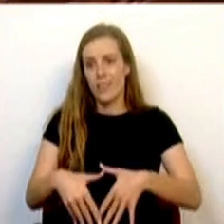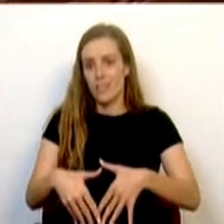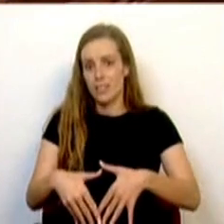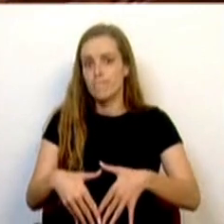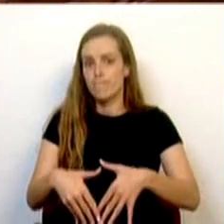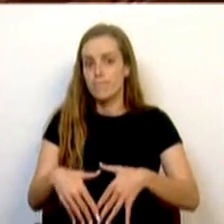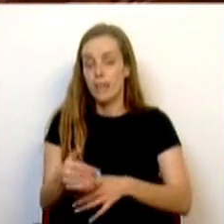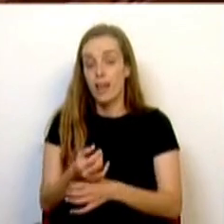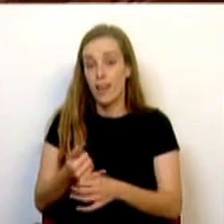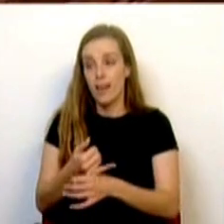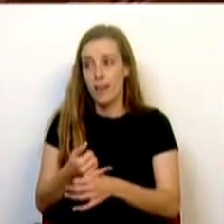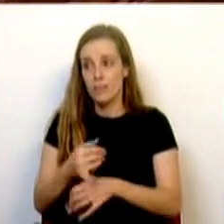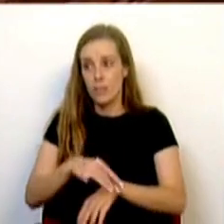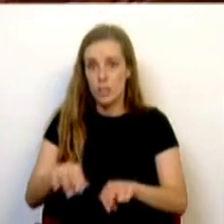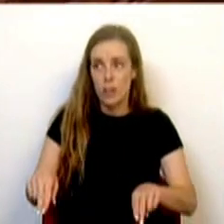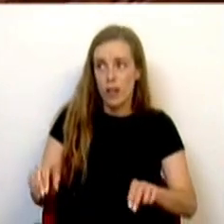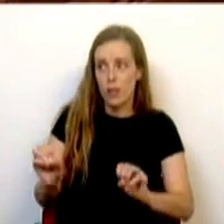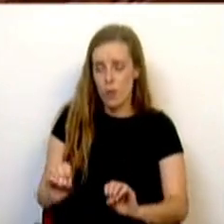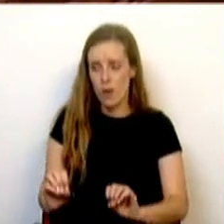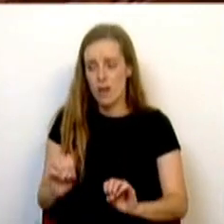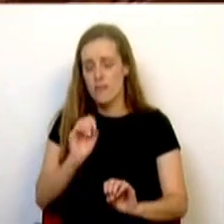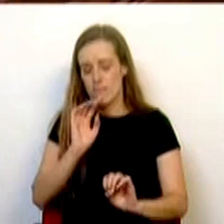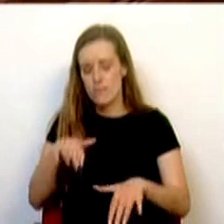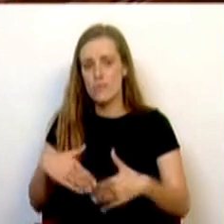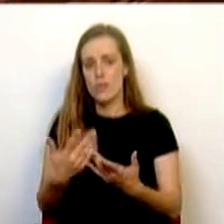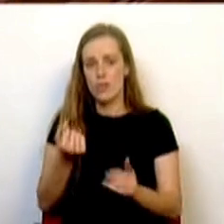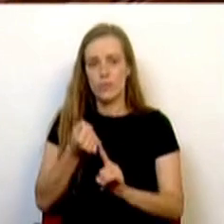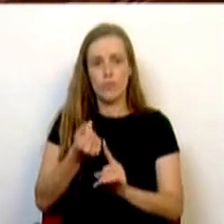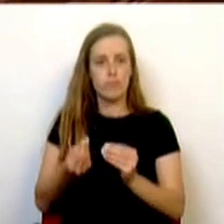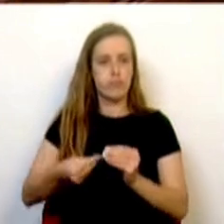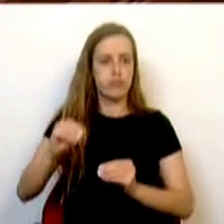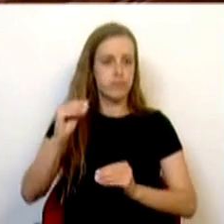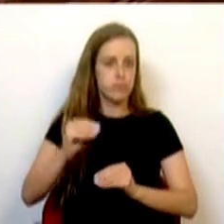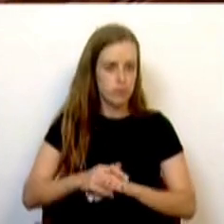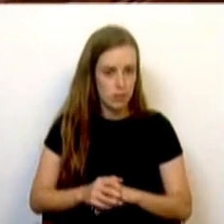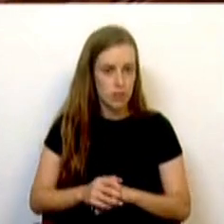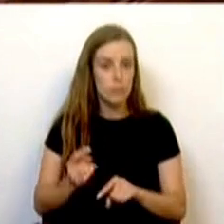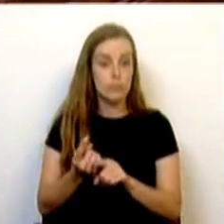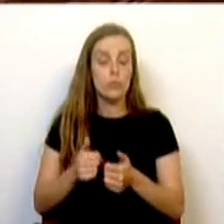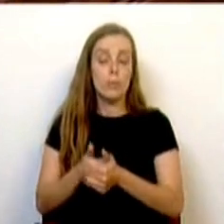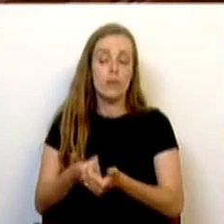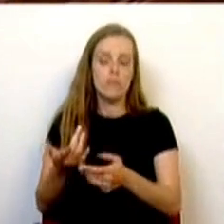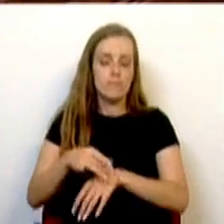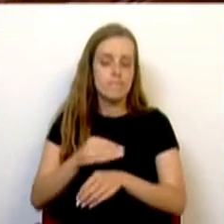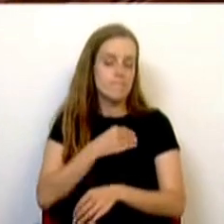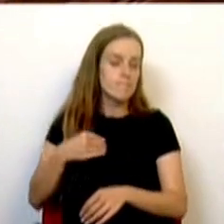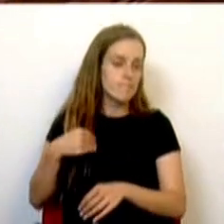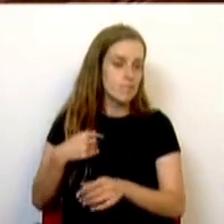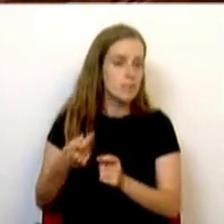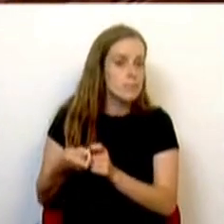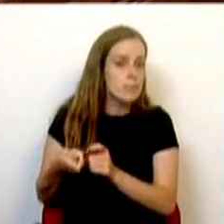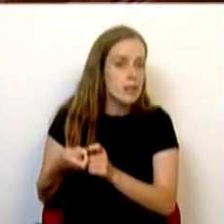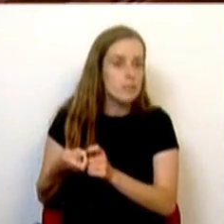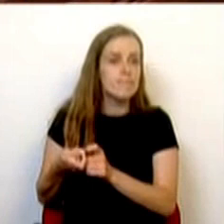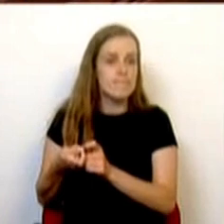ilha sem hospital pode representar desafios adicionais e acompanhamento médico de proximidade em